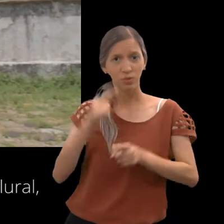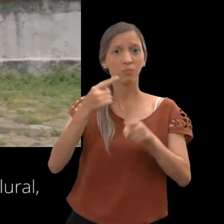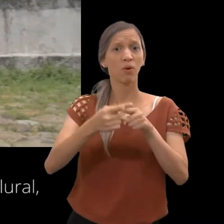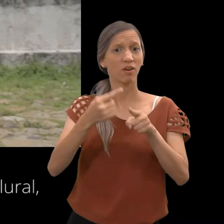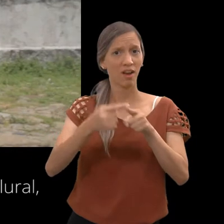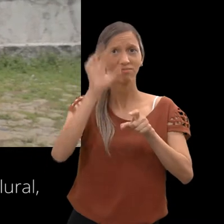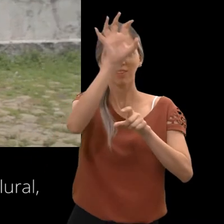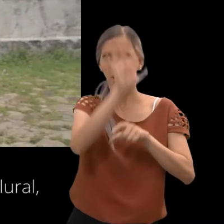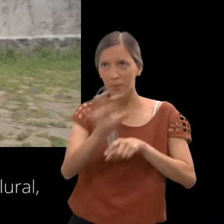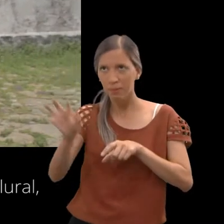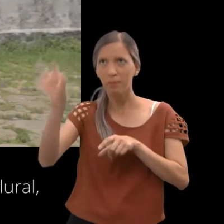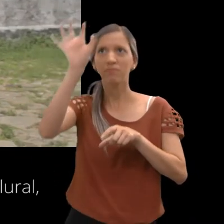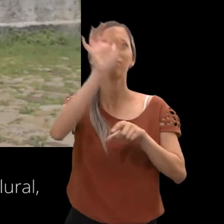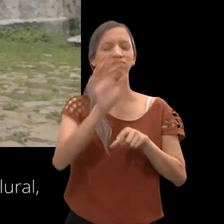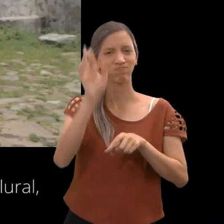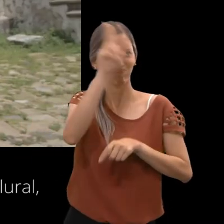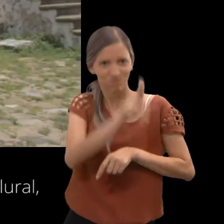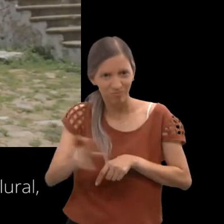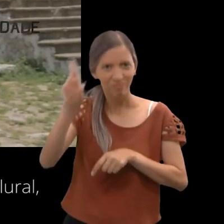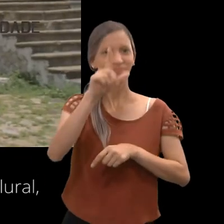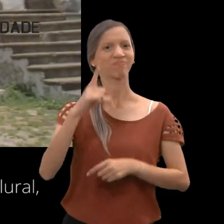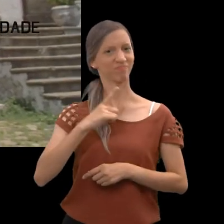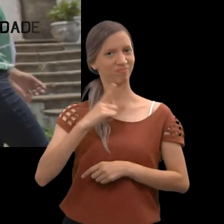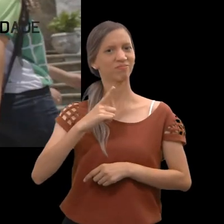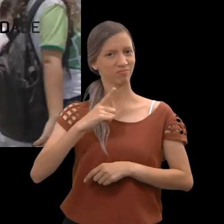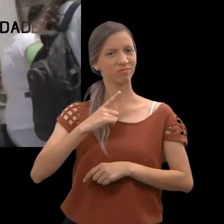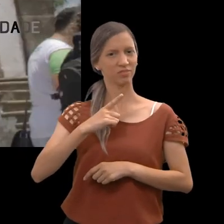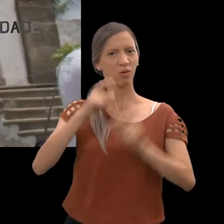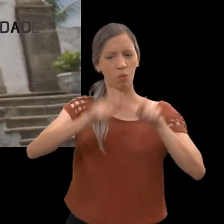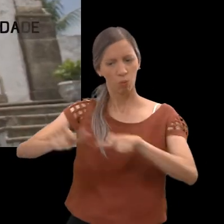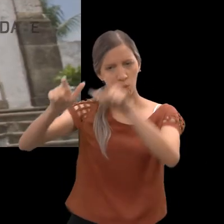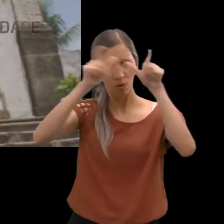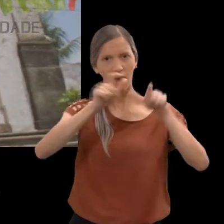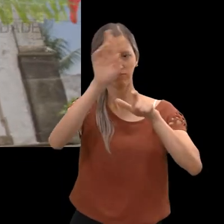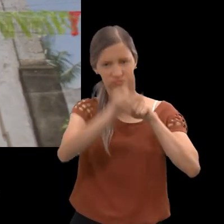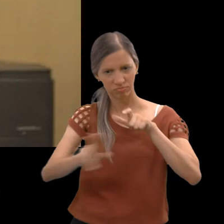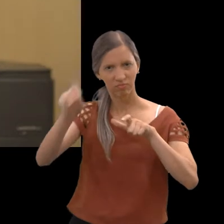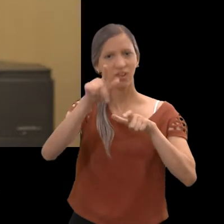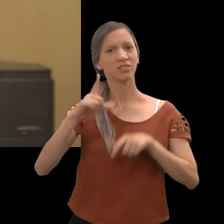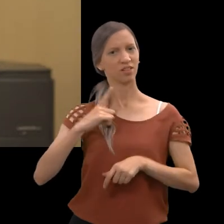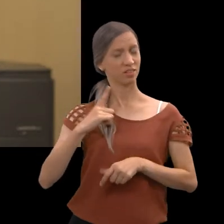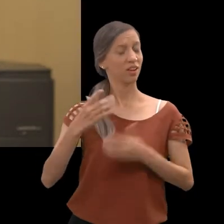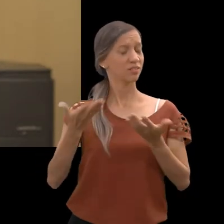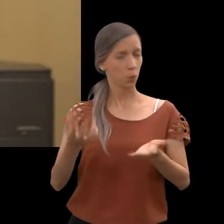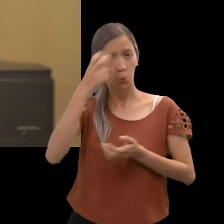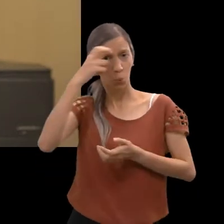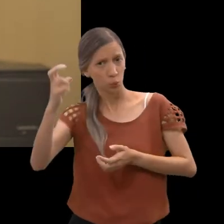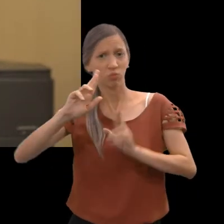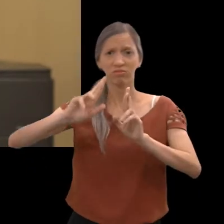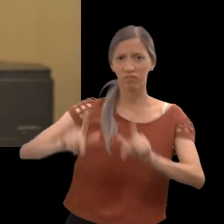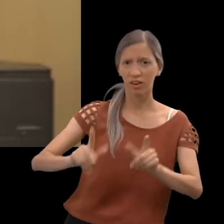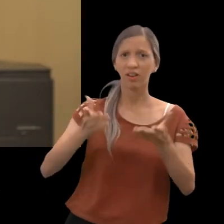várias... o Brasil é um Brasil muito plural, né? Um local muito plural, né? Cheio de